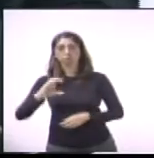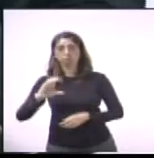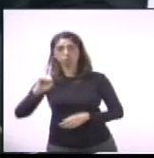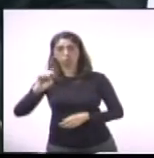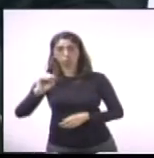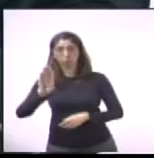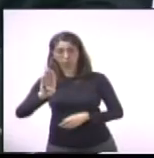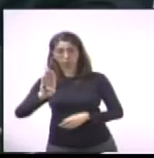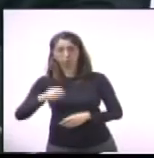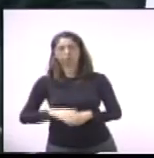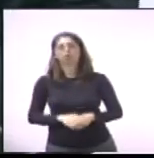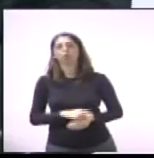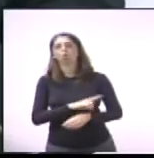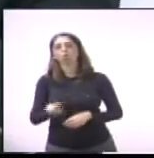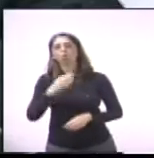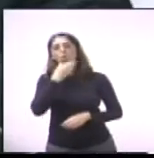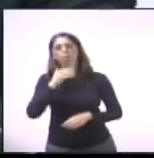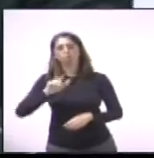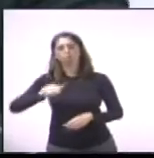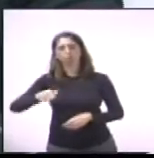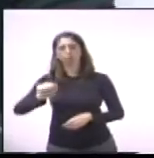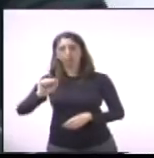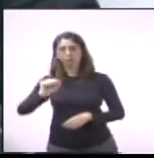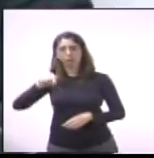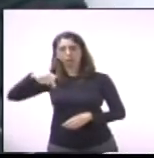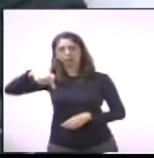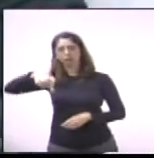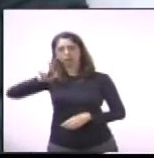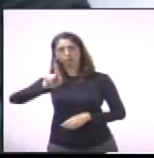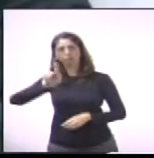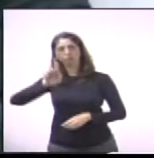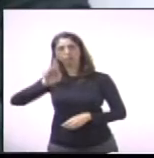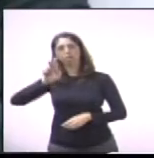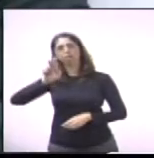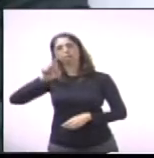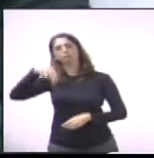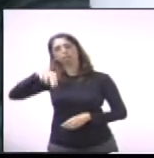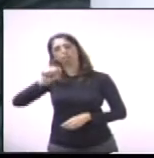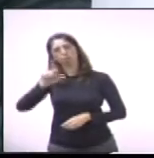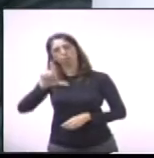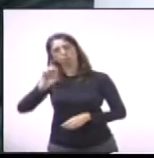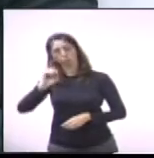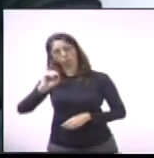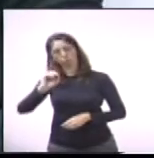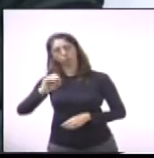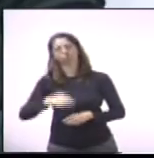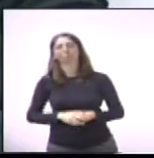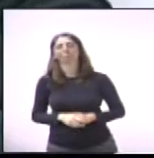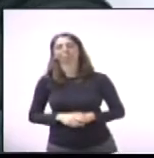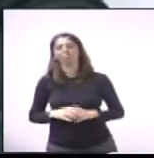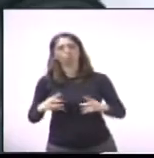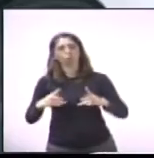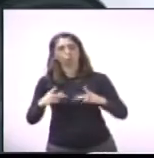Aguinaldo, Aguinaldinho, que está ali. Então, cumprimento todos vocês do PCdoB. Boa noite.